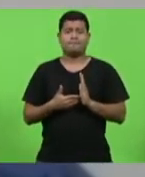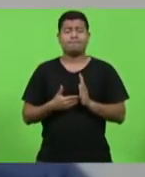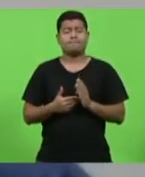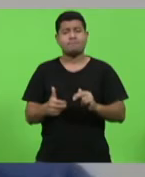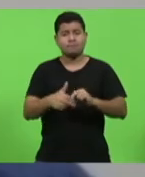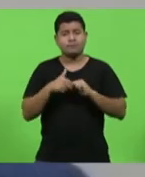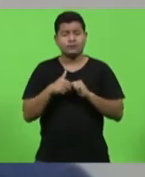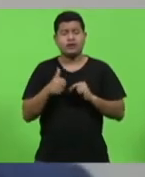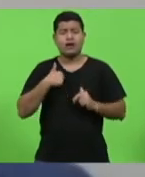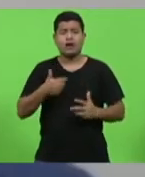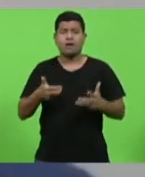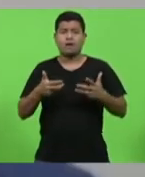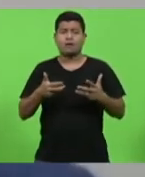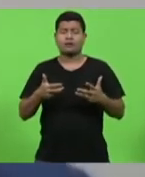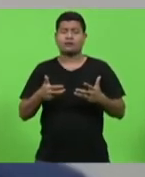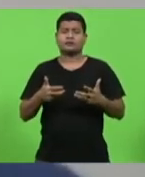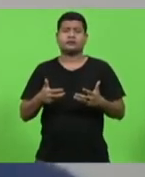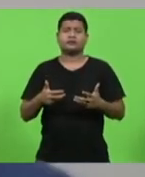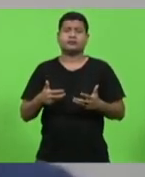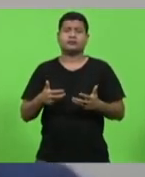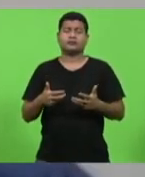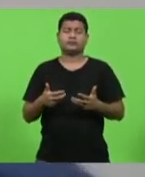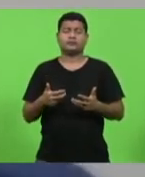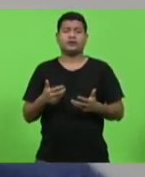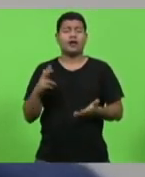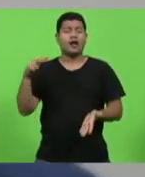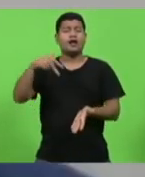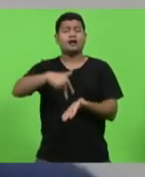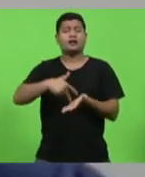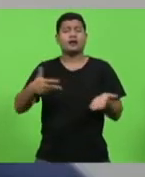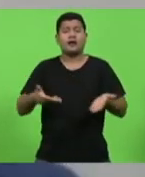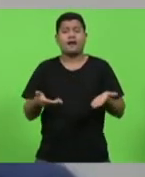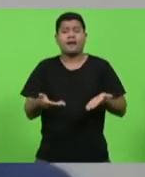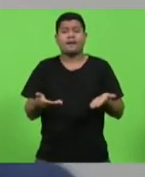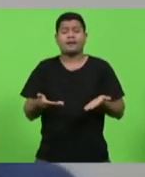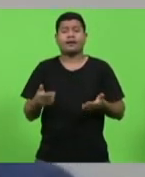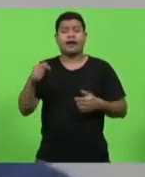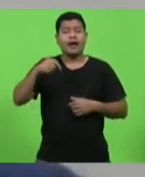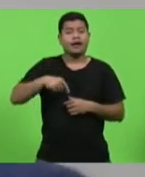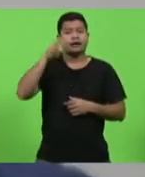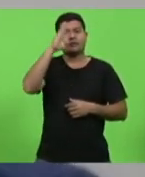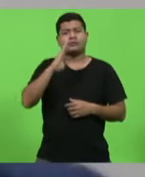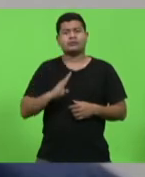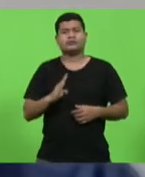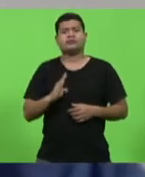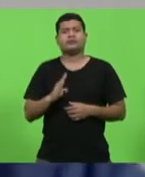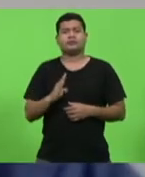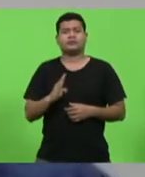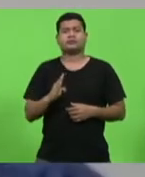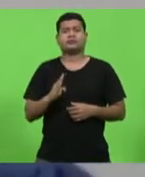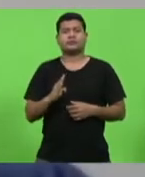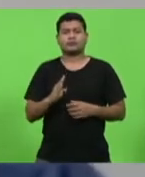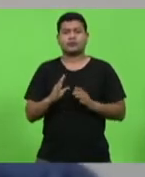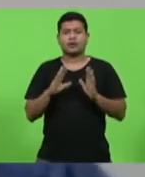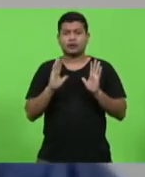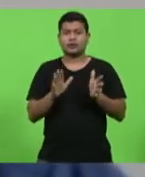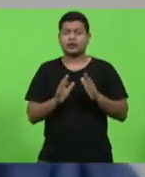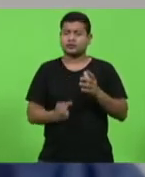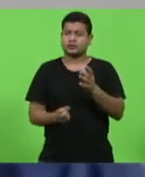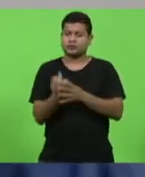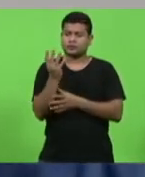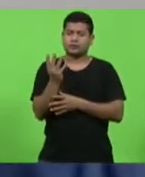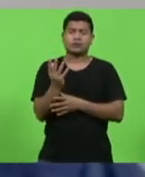gostaria de trazer aqui presente que, no Brasil, mesmo depois da criação,